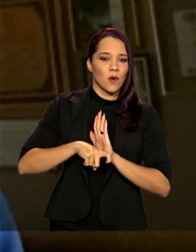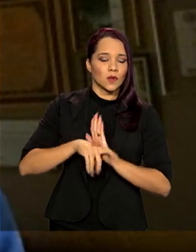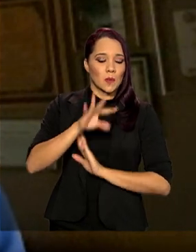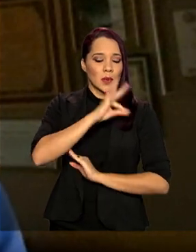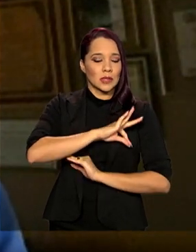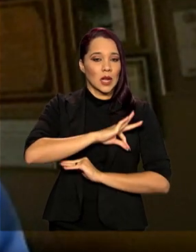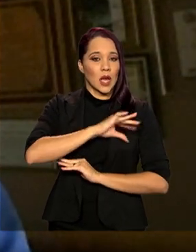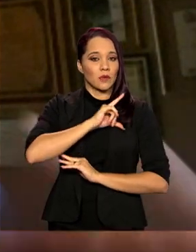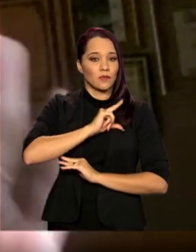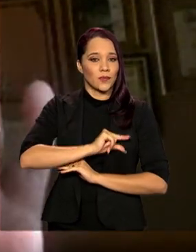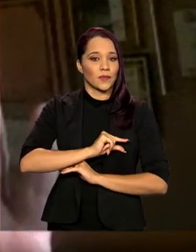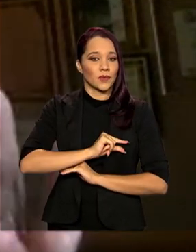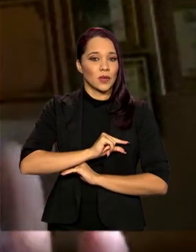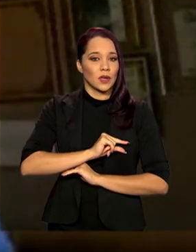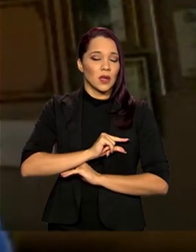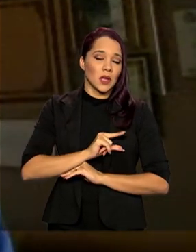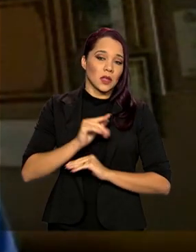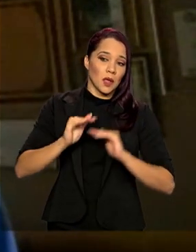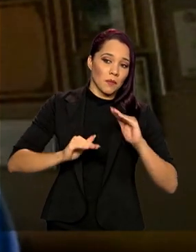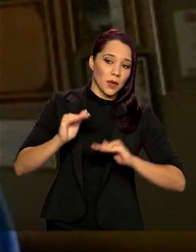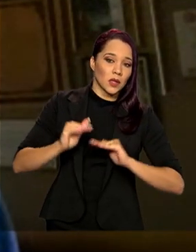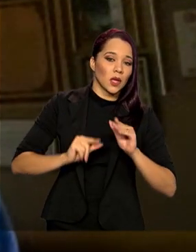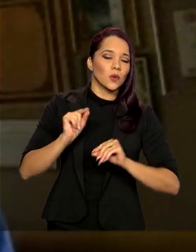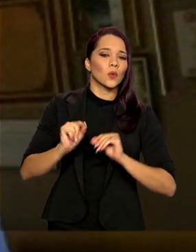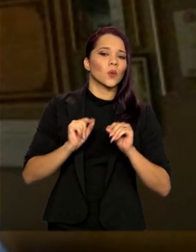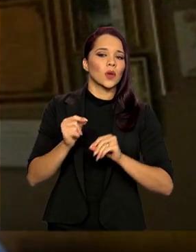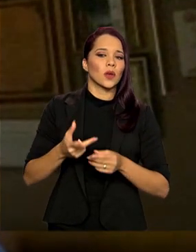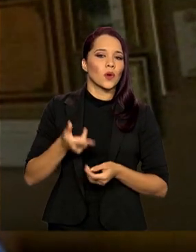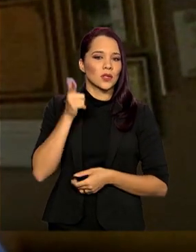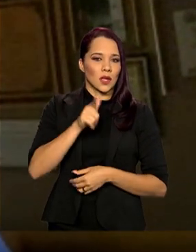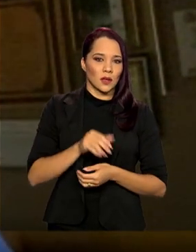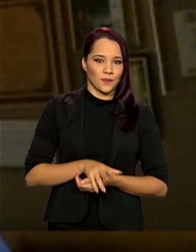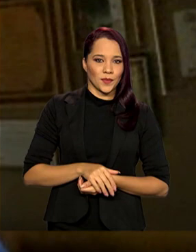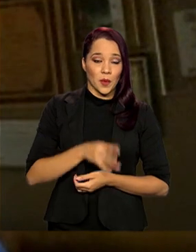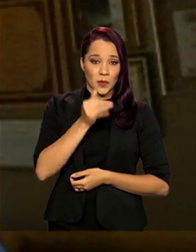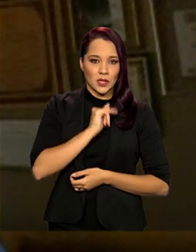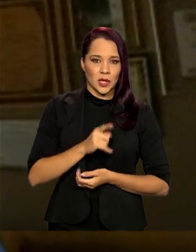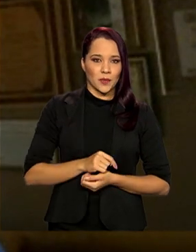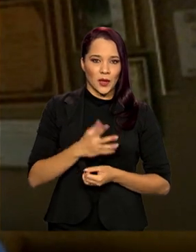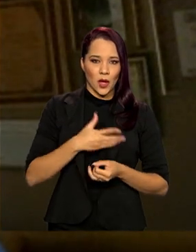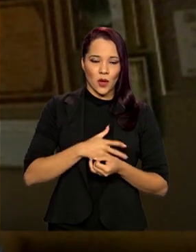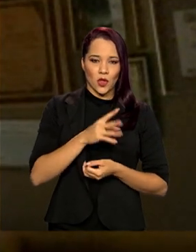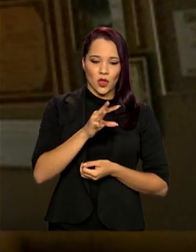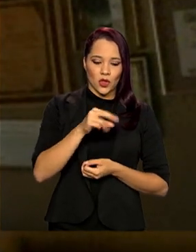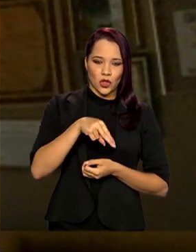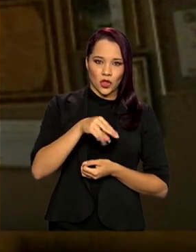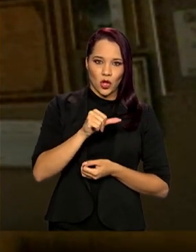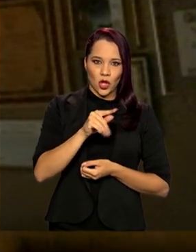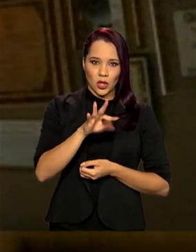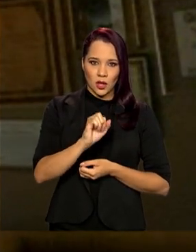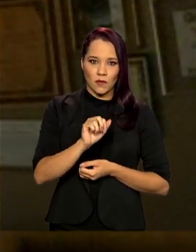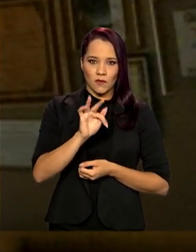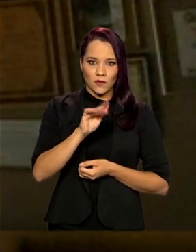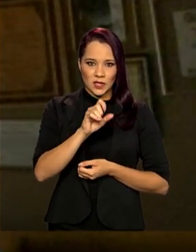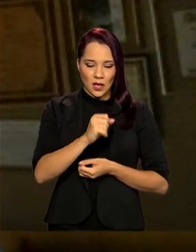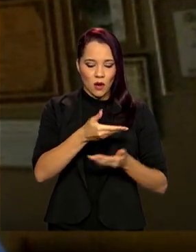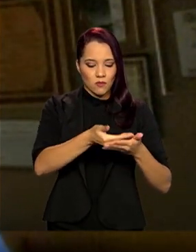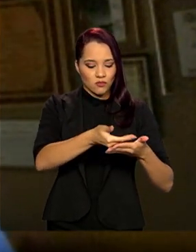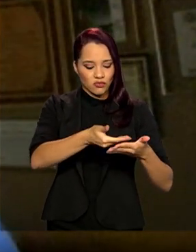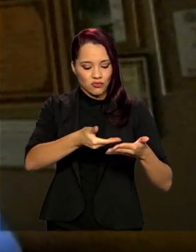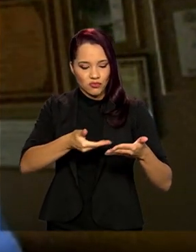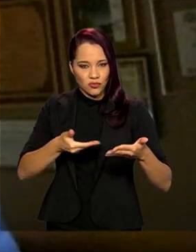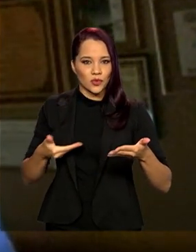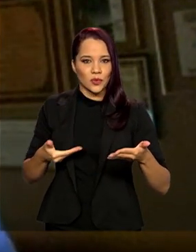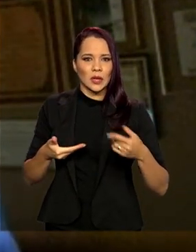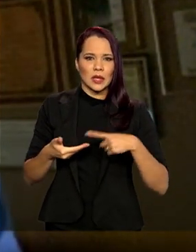renda de acordo com o que ganha. Então, você tira a nota fiscal eletrônica, vai ser tudo eletrônico, até